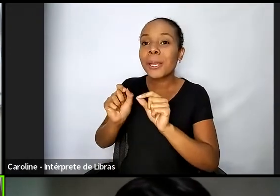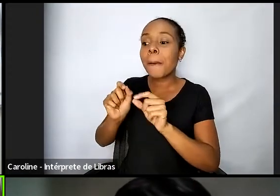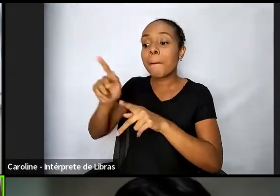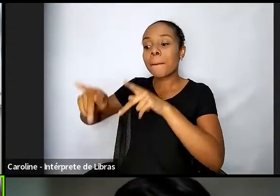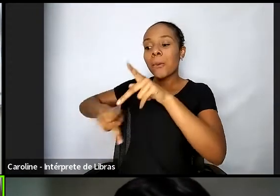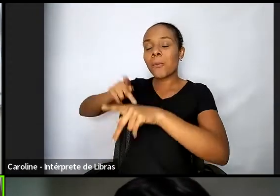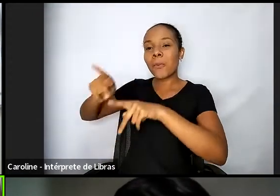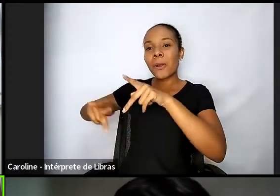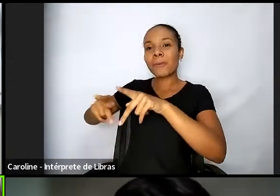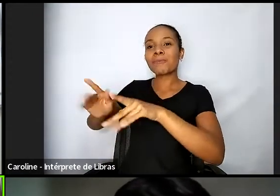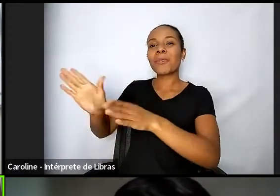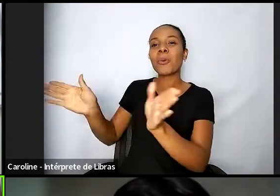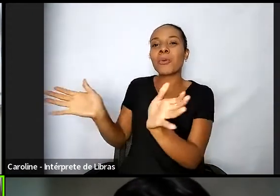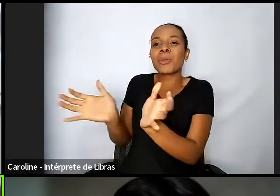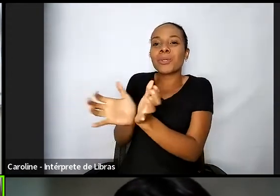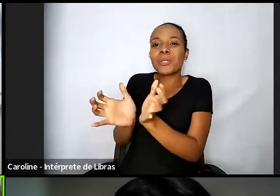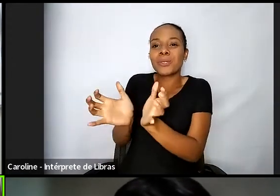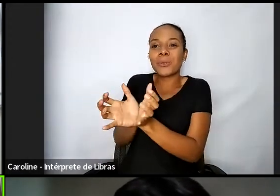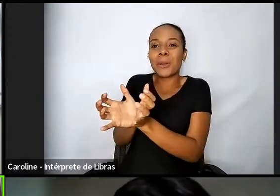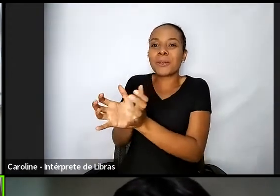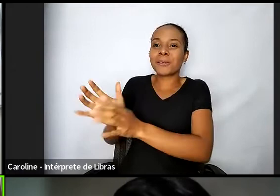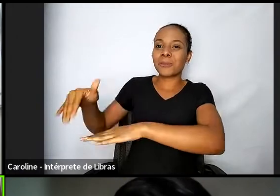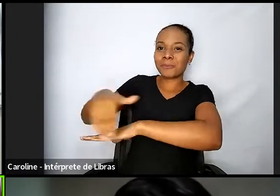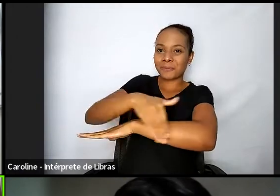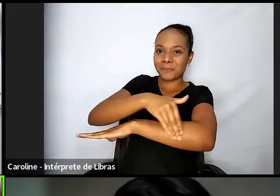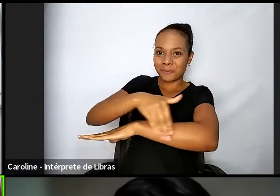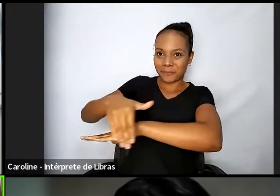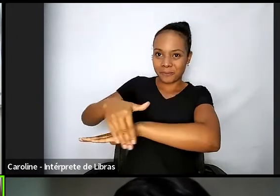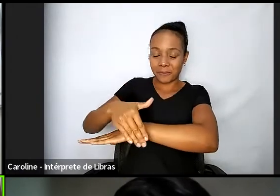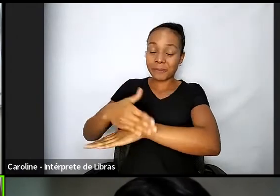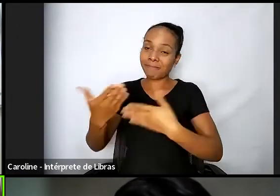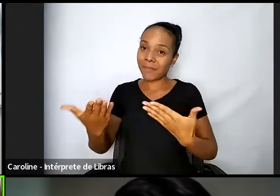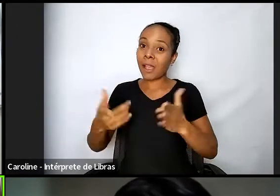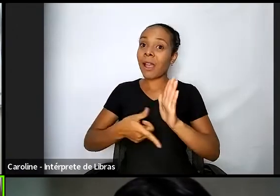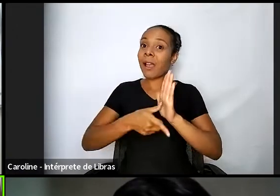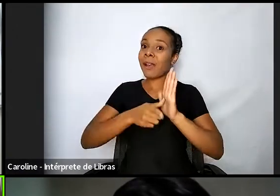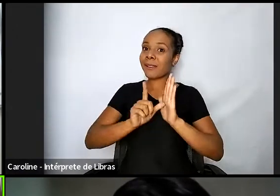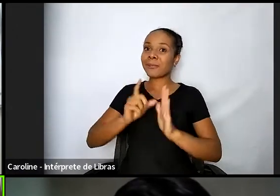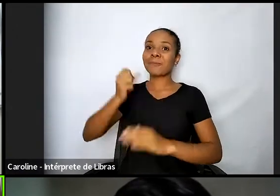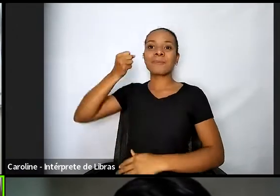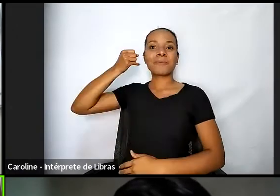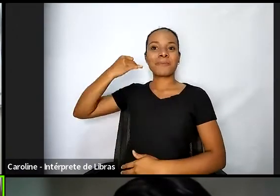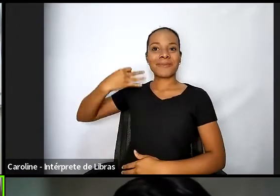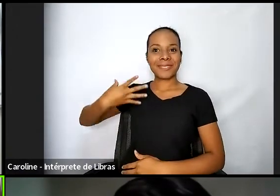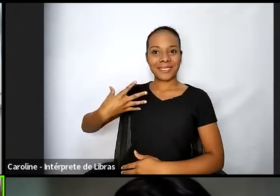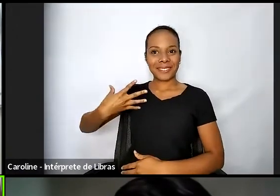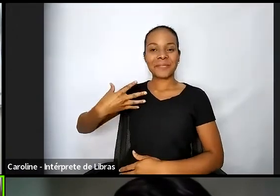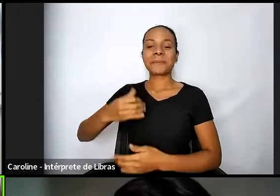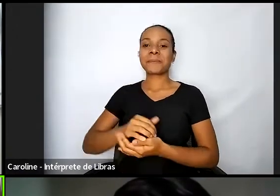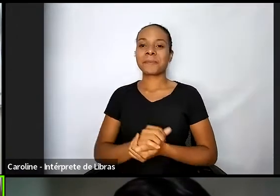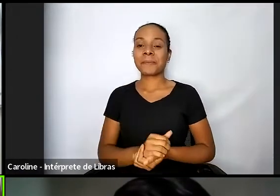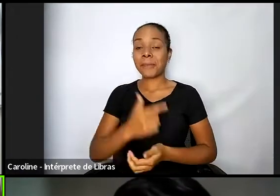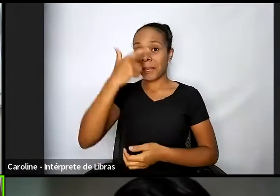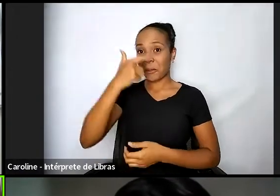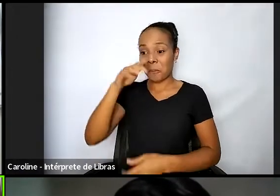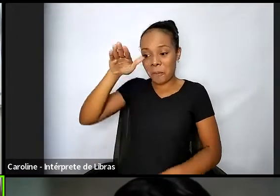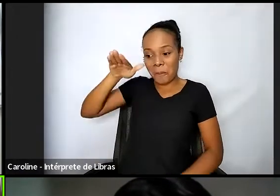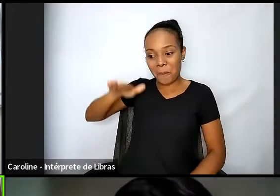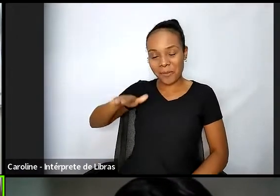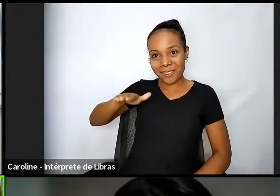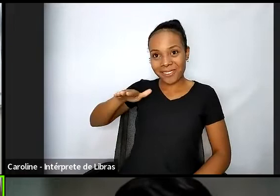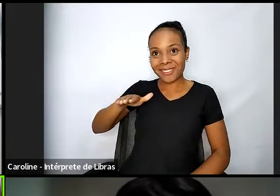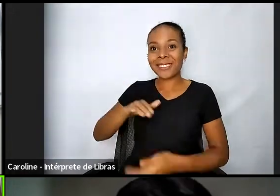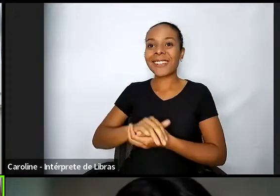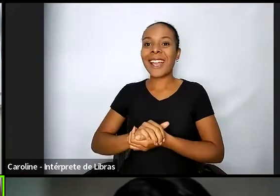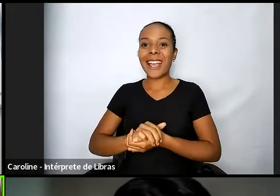vou me apresentar rapidamente, fazer minha autodescrição. Eu sou baixinha, cabelo...